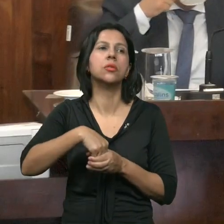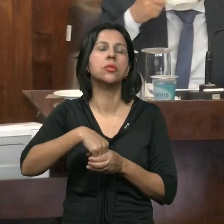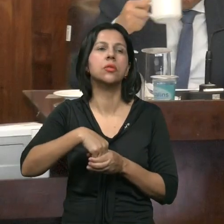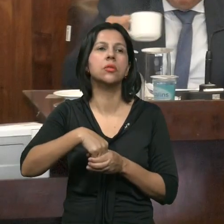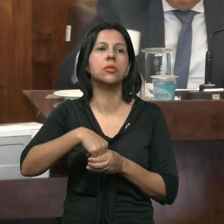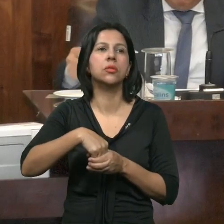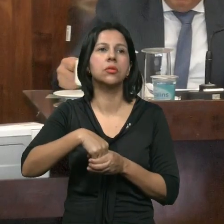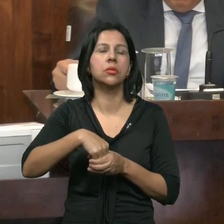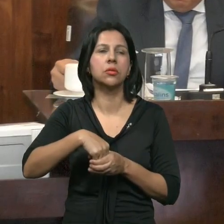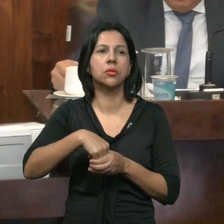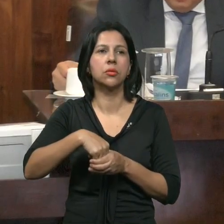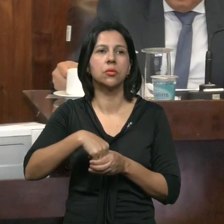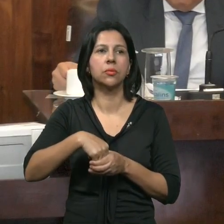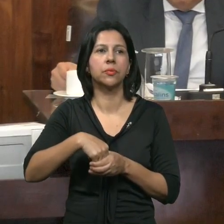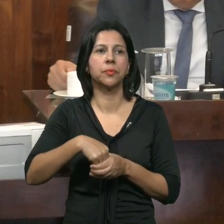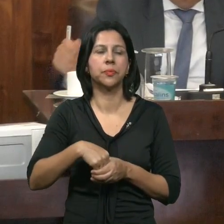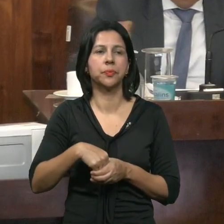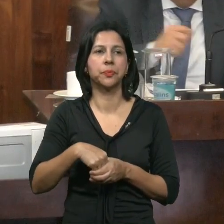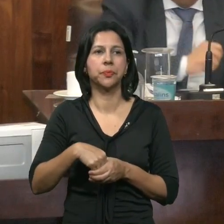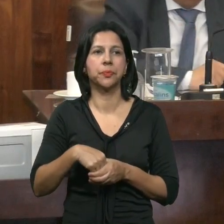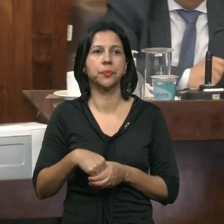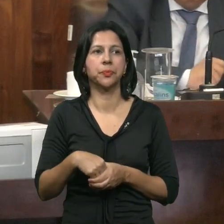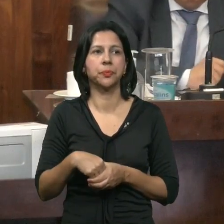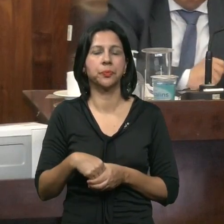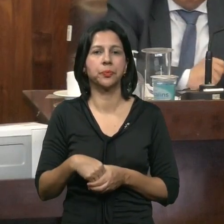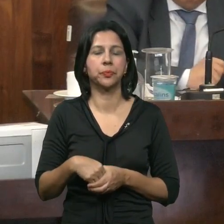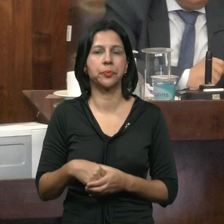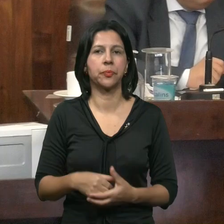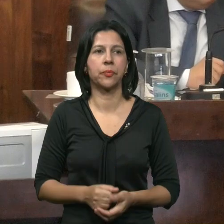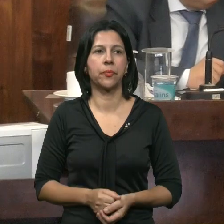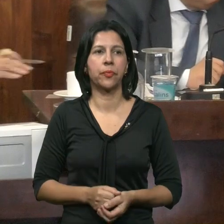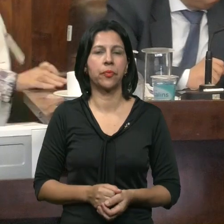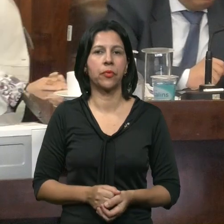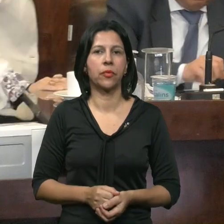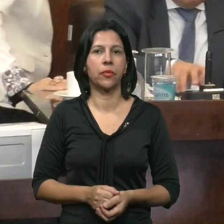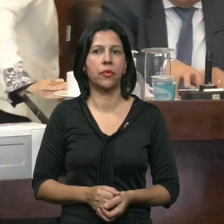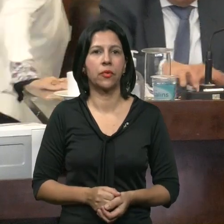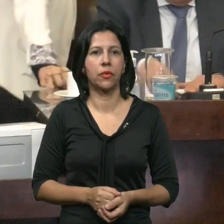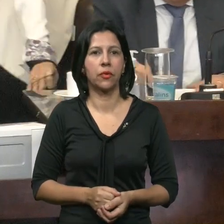Está em votação Cadê O